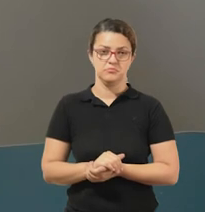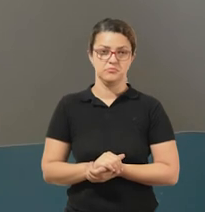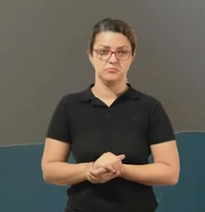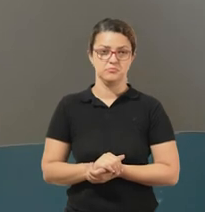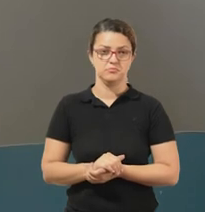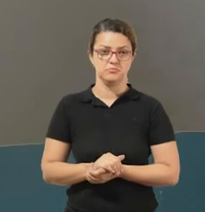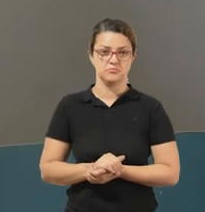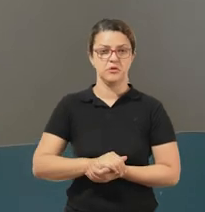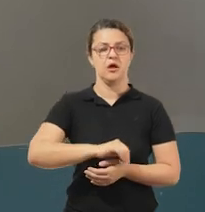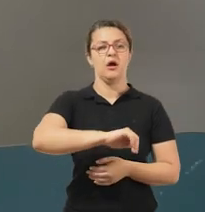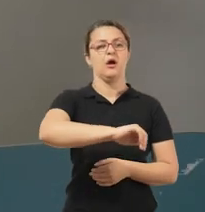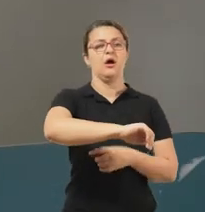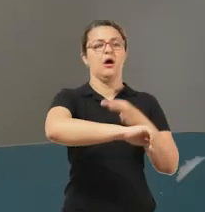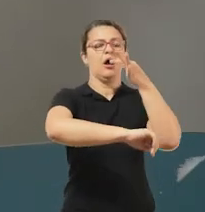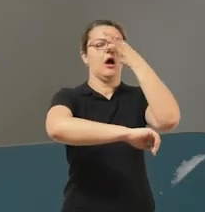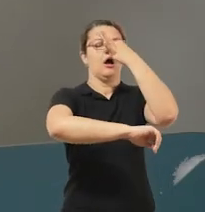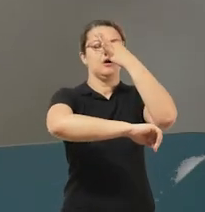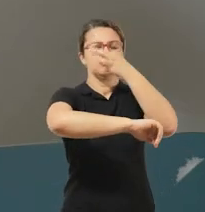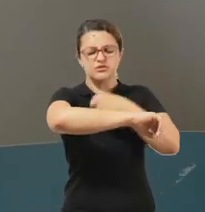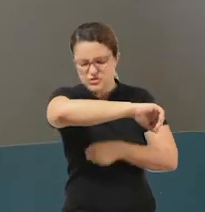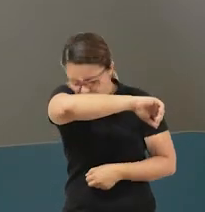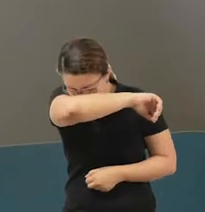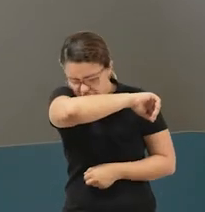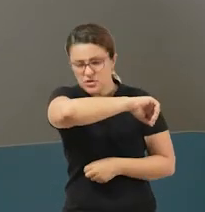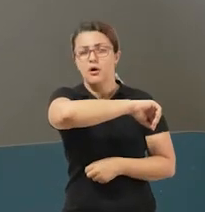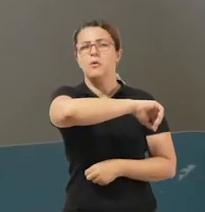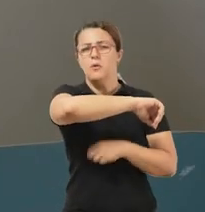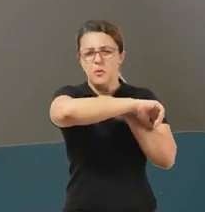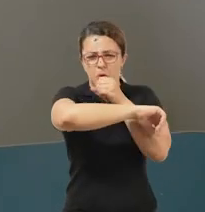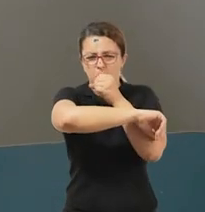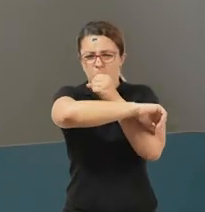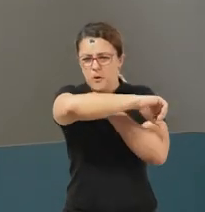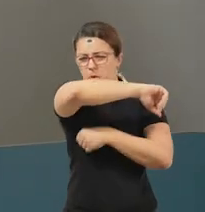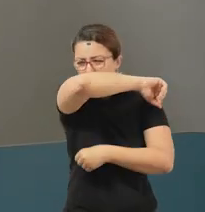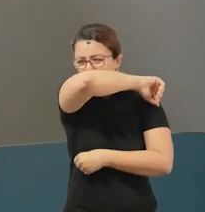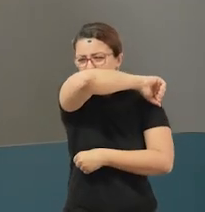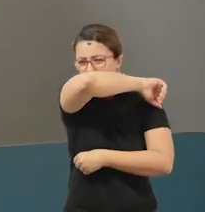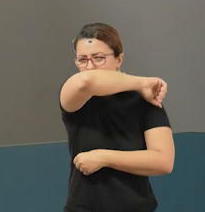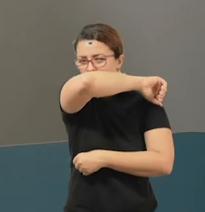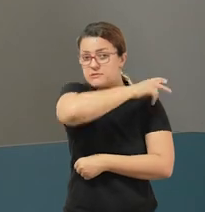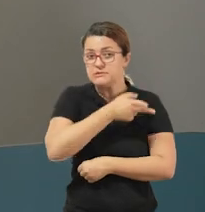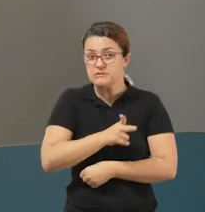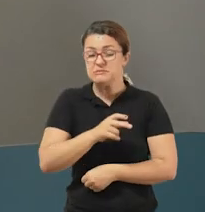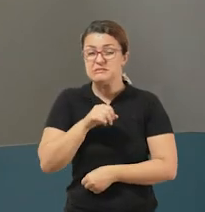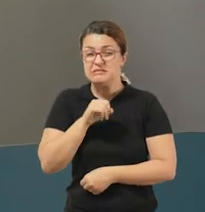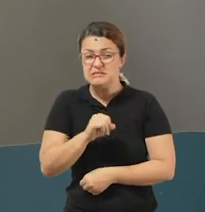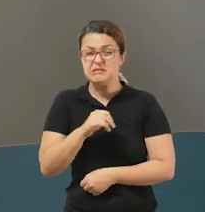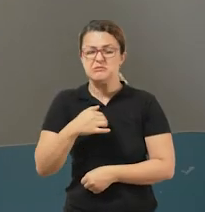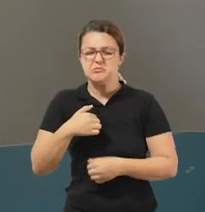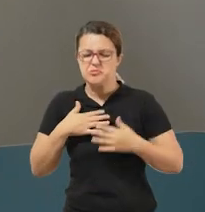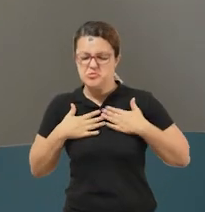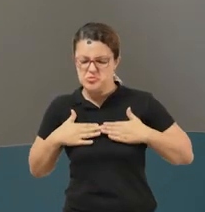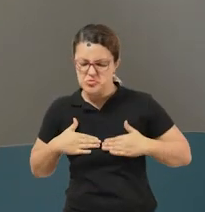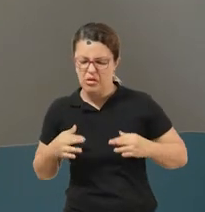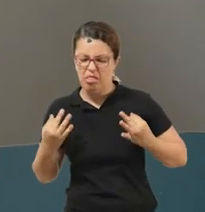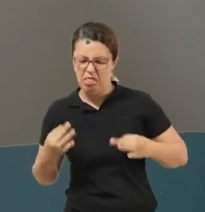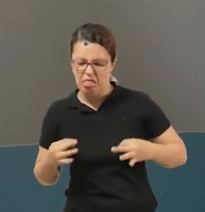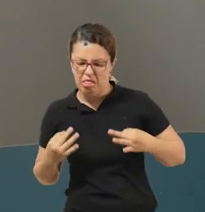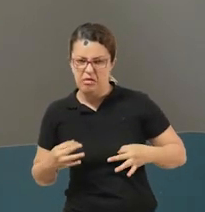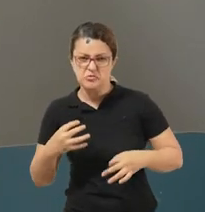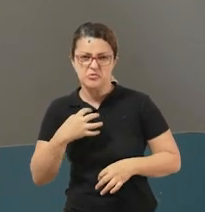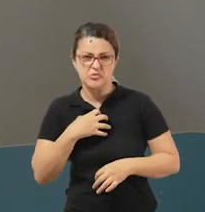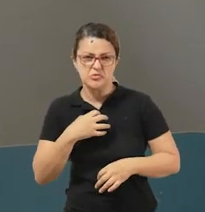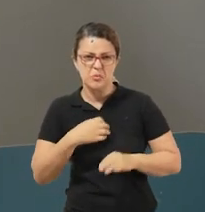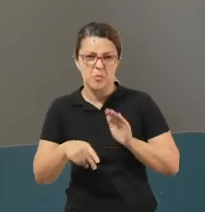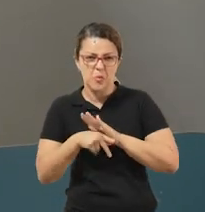espirrar. Use a dobra do cotovelo. E se sentir alguma dor ou alguns sintomas relacionados ao coronavírus,